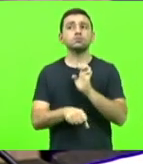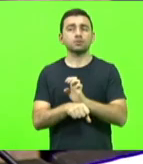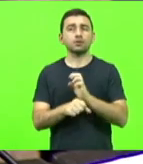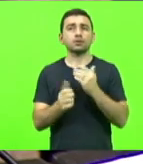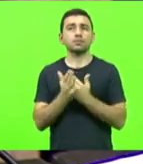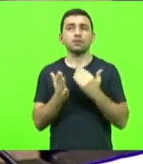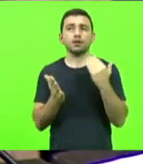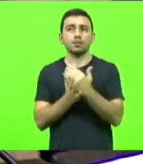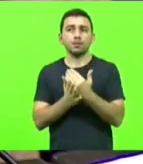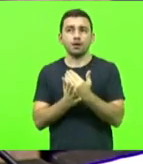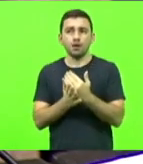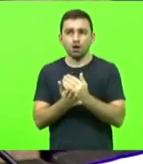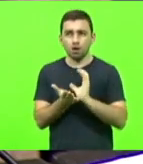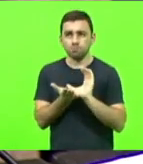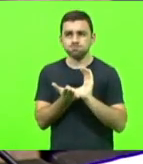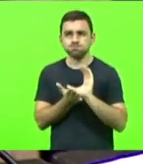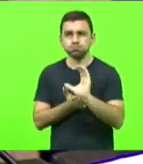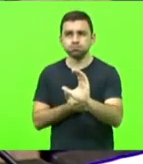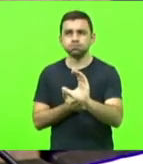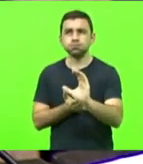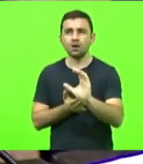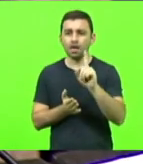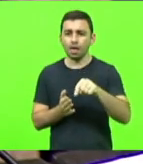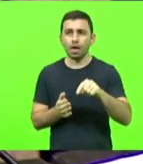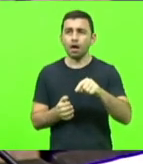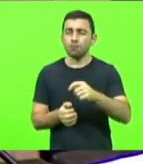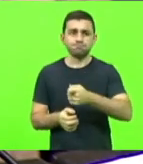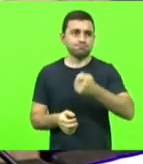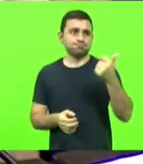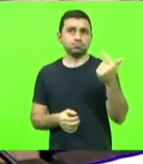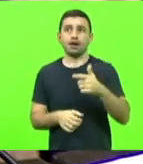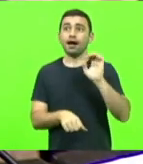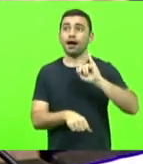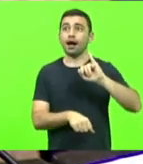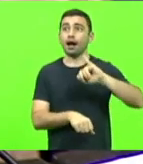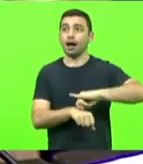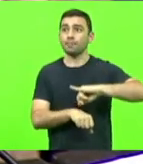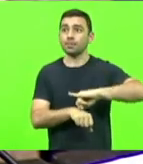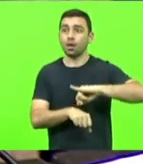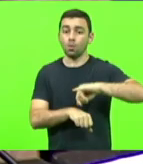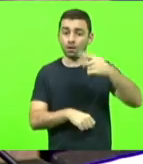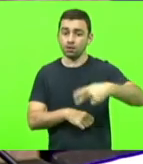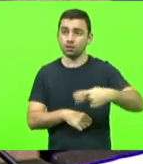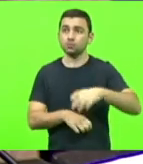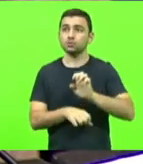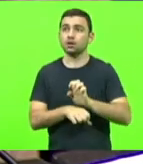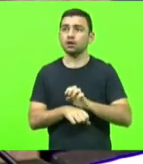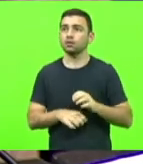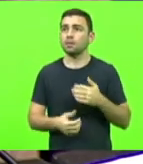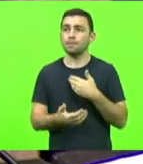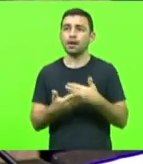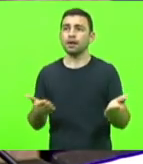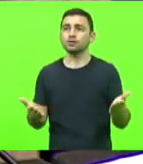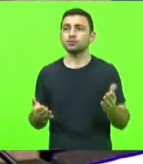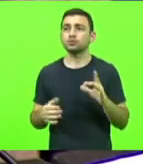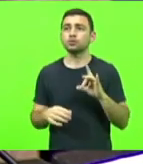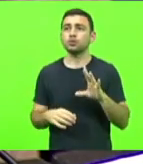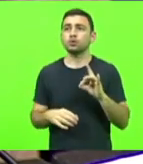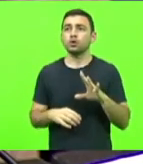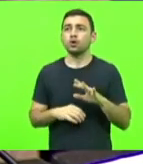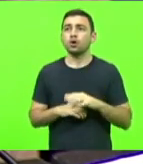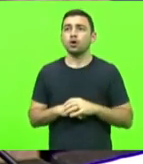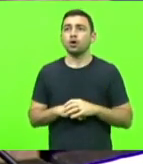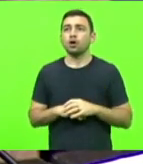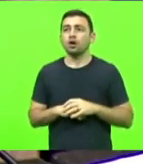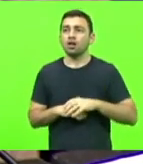o orçamento da Universidade Federal é maior do que o orçamento da capital do Estado, por exemplo, só perde para o orçamento do